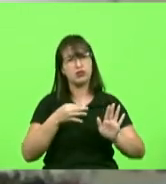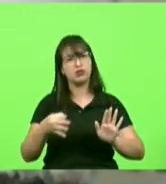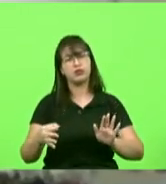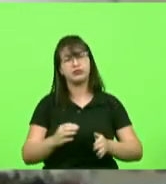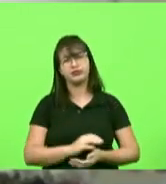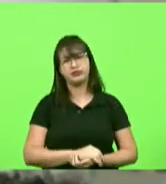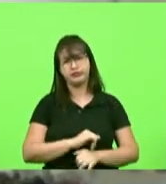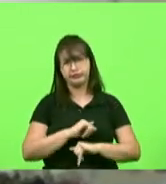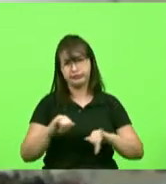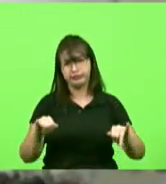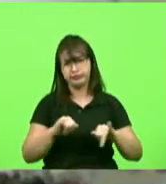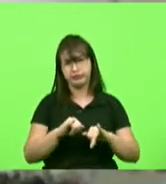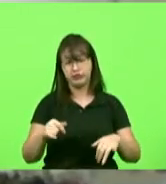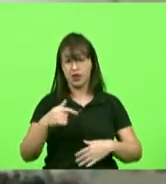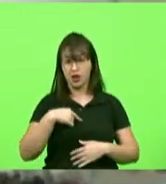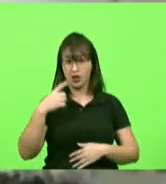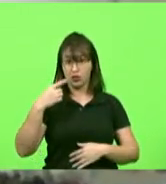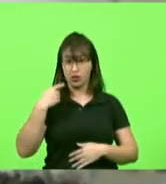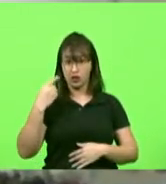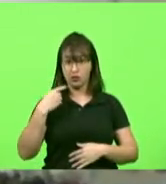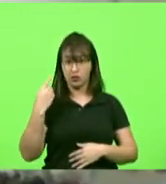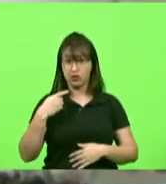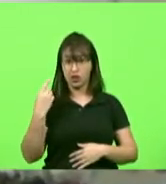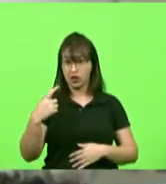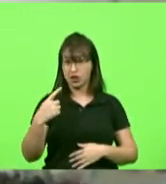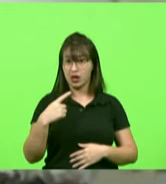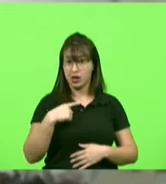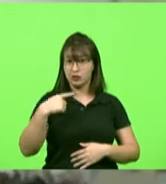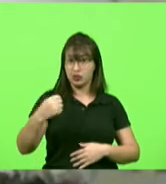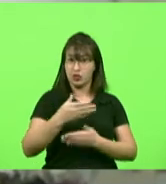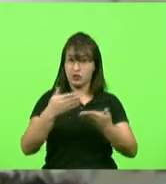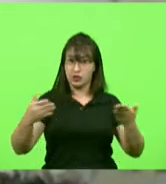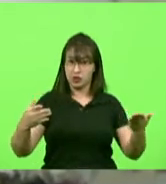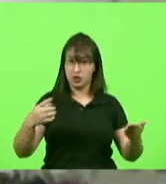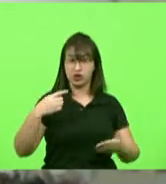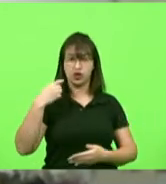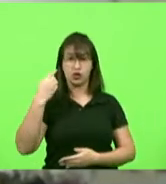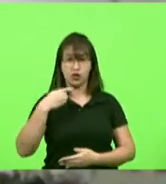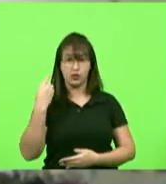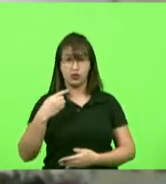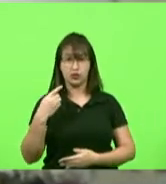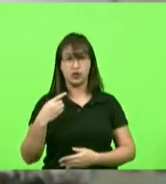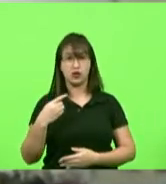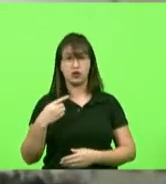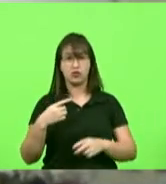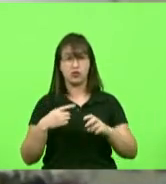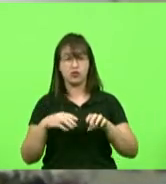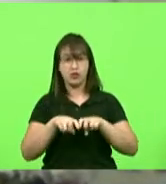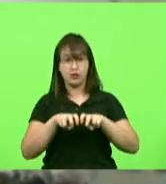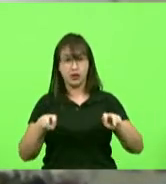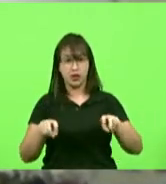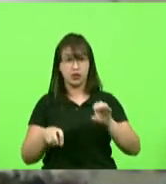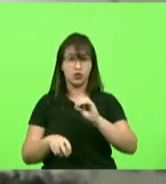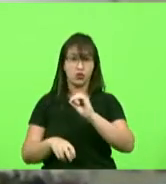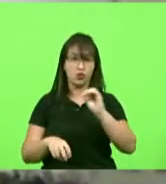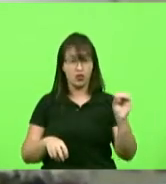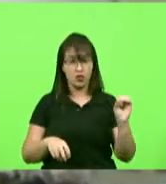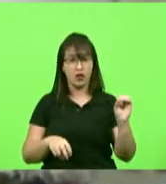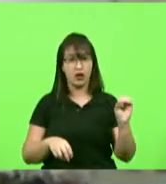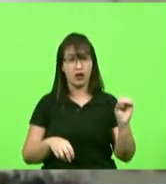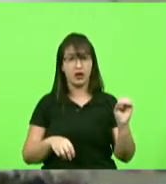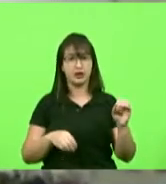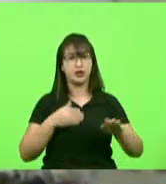deputada fui delegada pelos meus colegas deputados da bancada do oeste a participar e